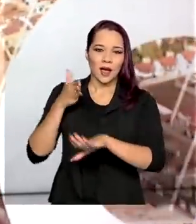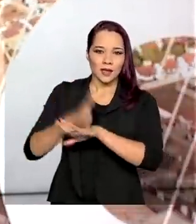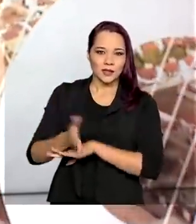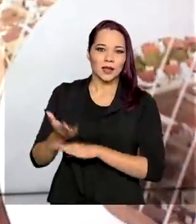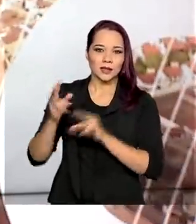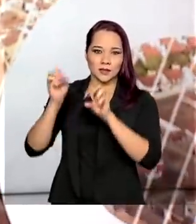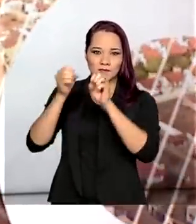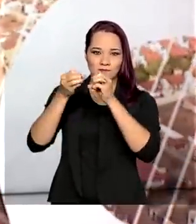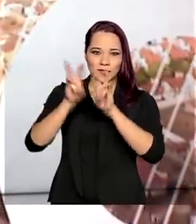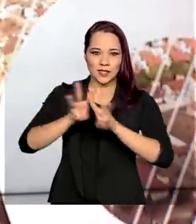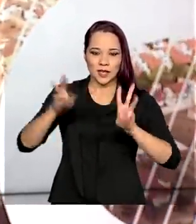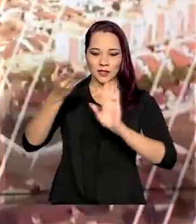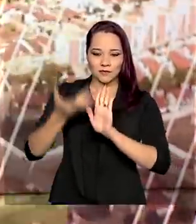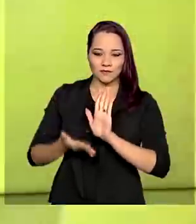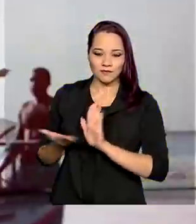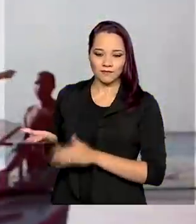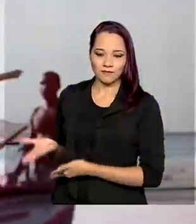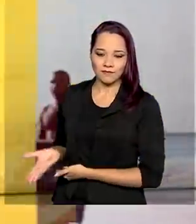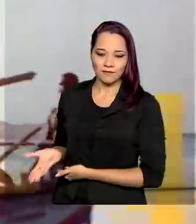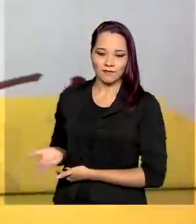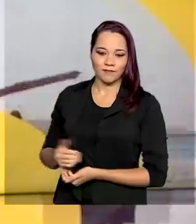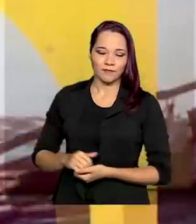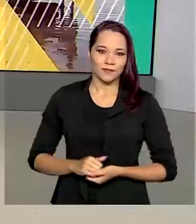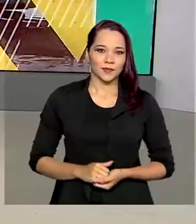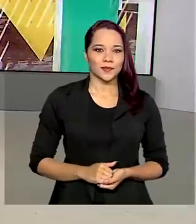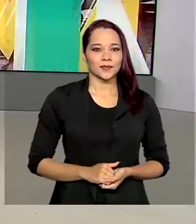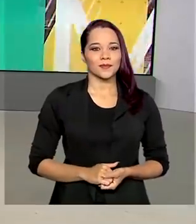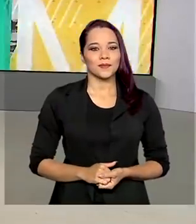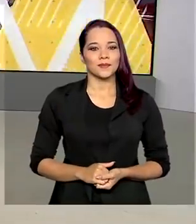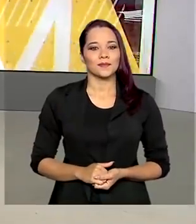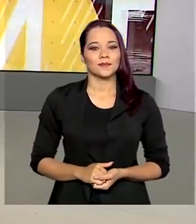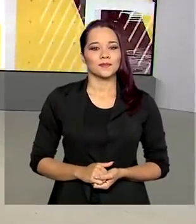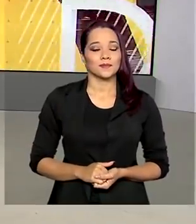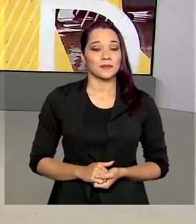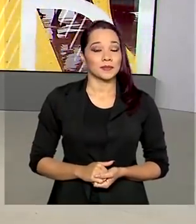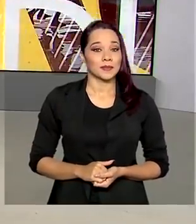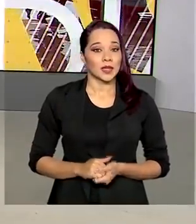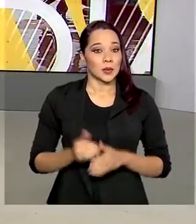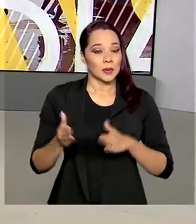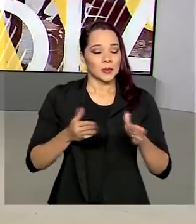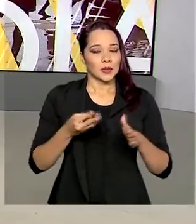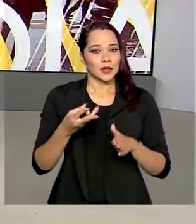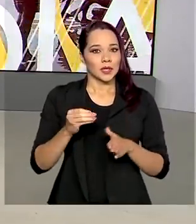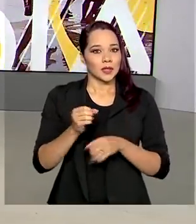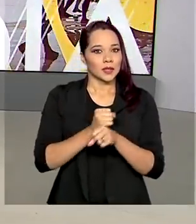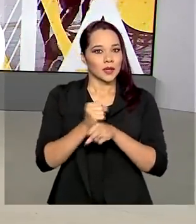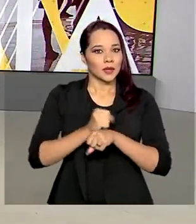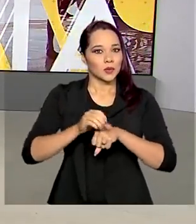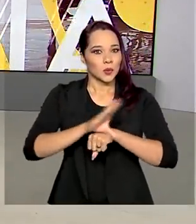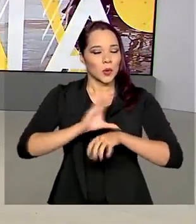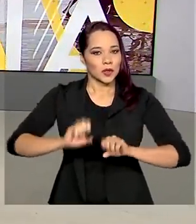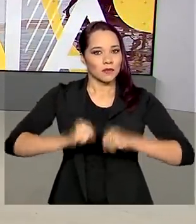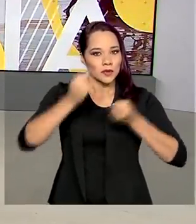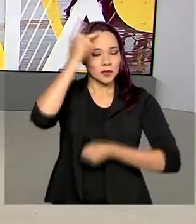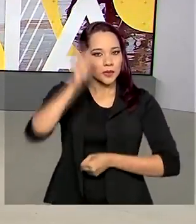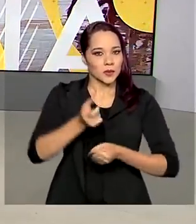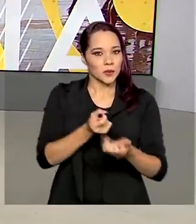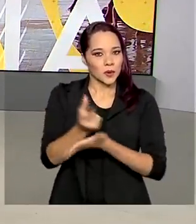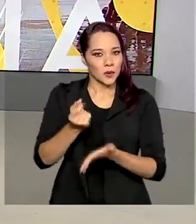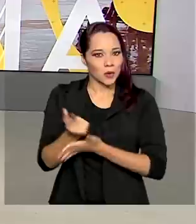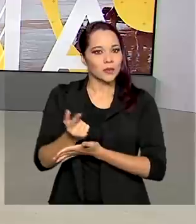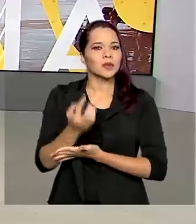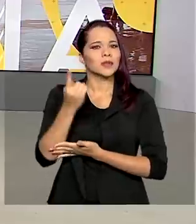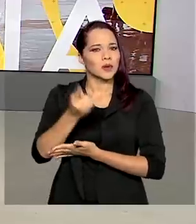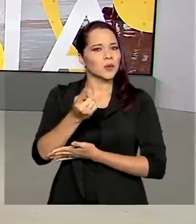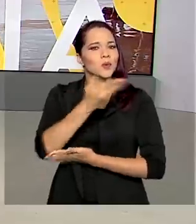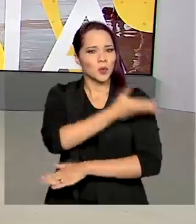prouniportal.mec.gov.br. Em 30 anos do Código de Defesa do Consumidor, uma prática